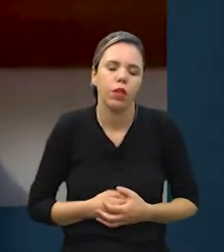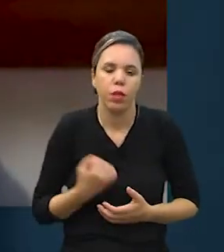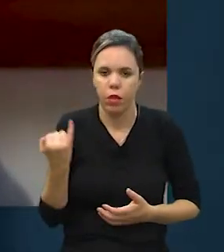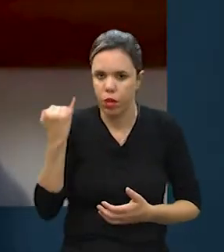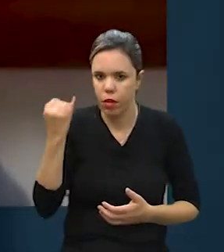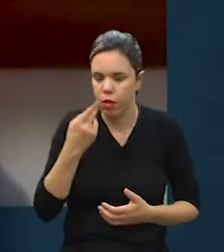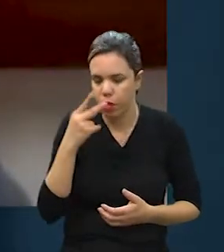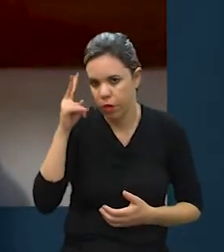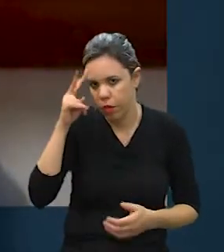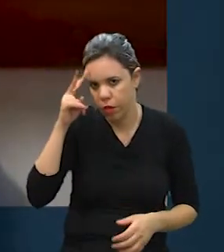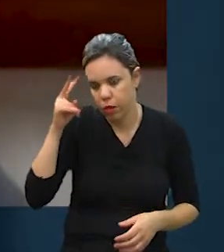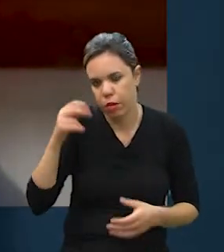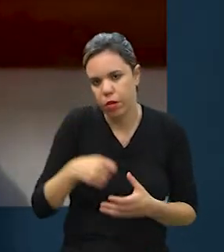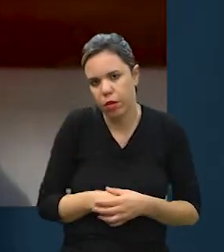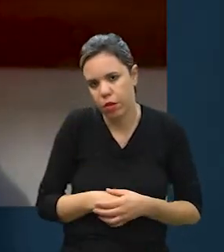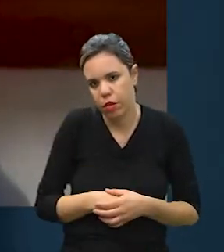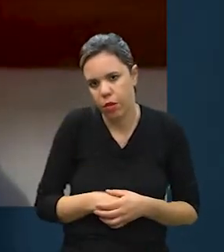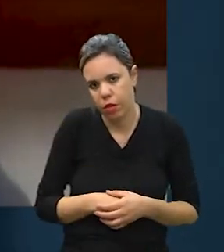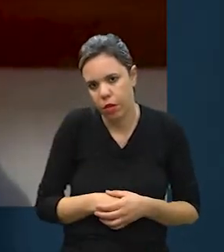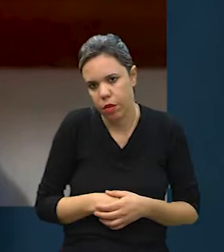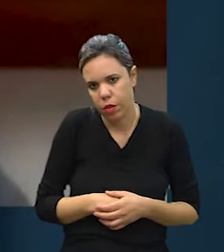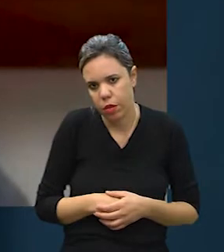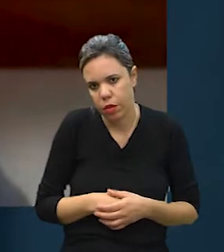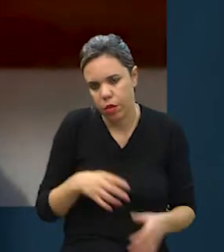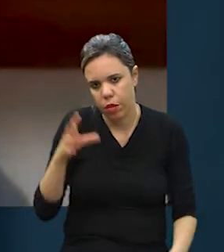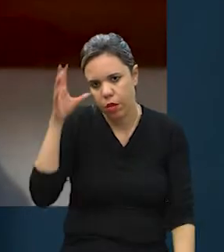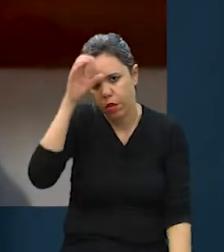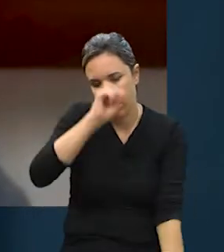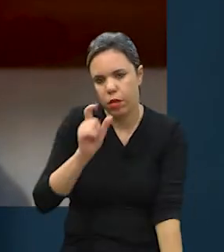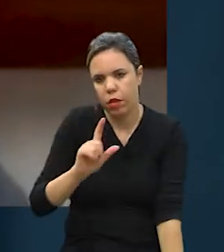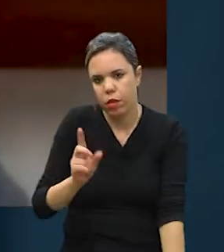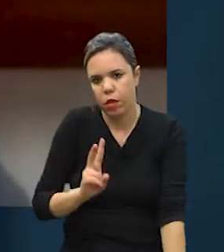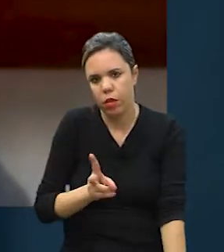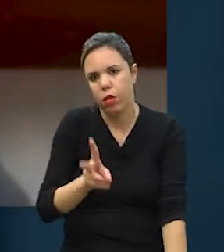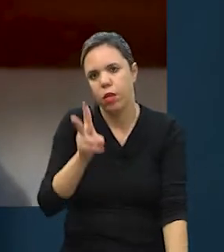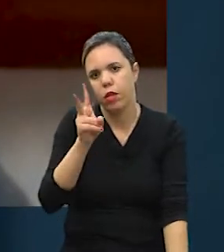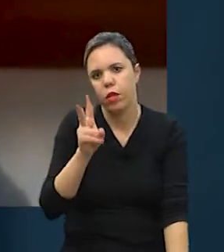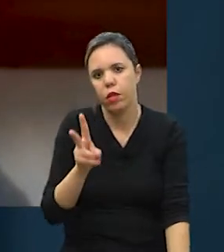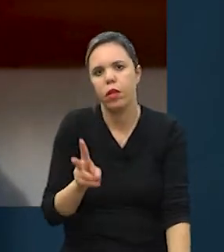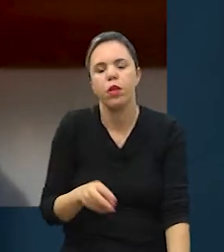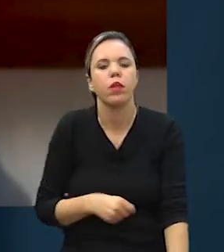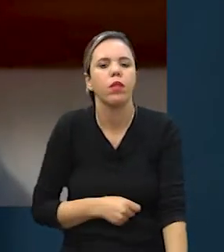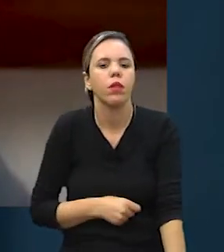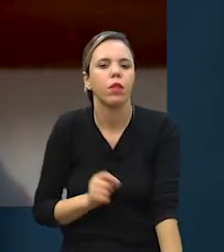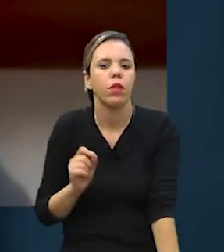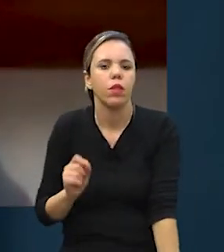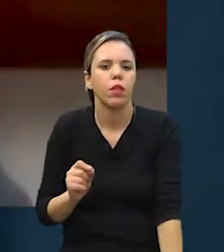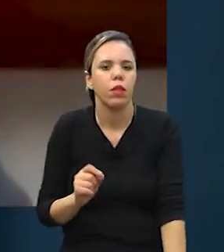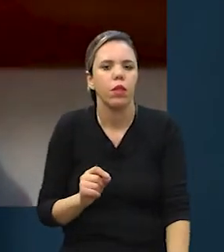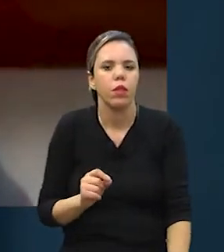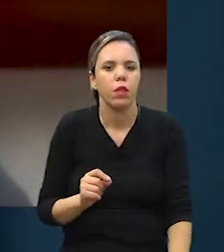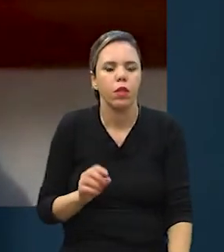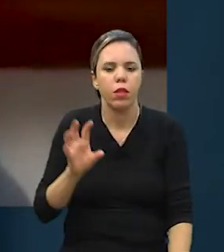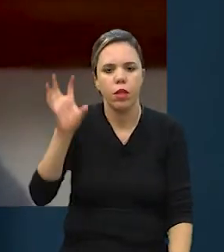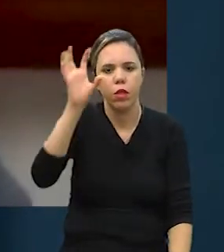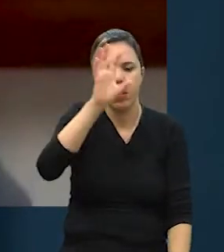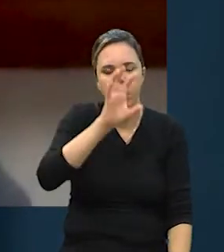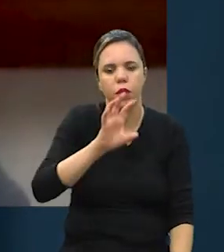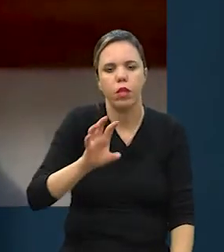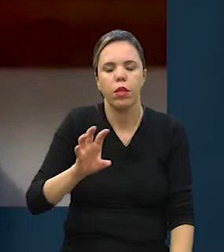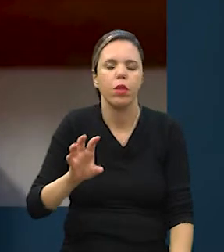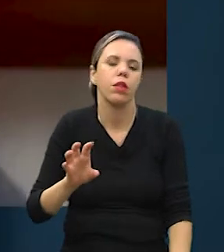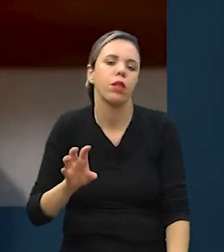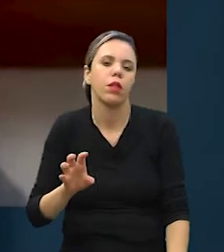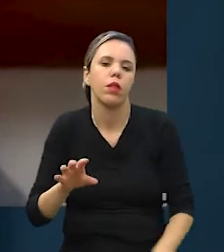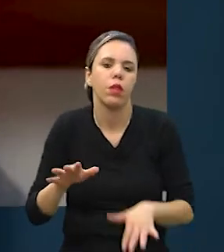É importante lembrar, e essa é uma coisa que nós aprendemos e, claro, continuamos a aprender, é que cada estado, e